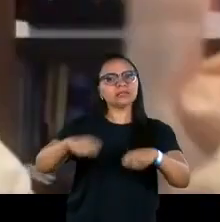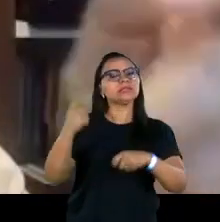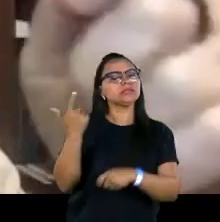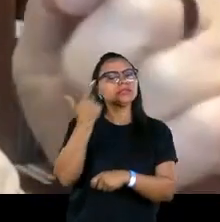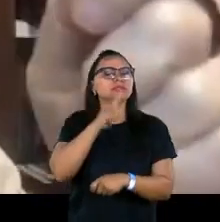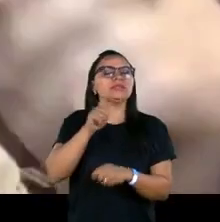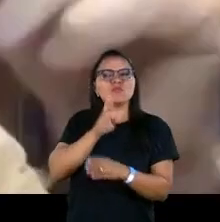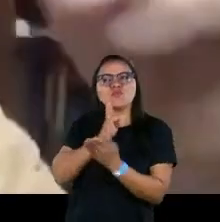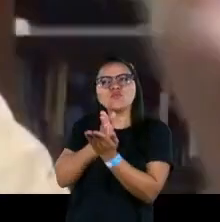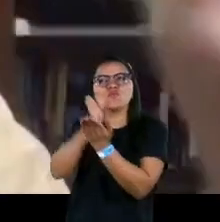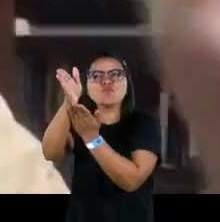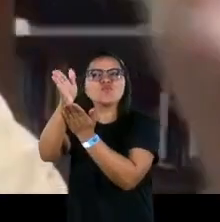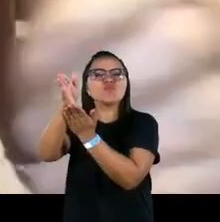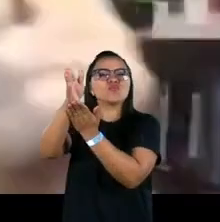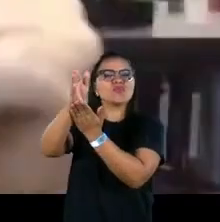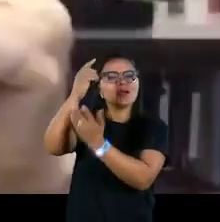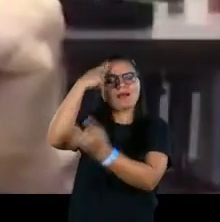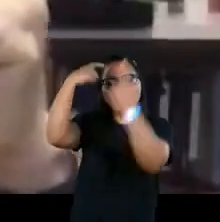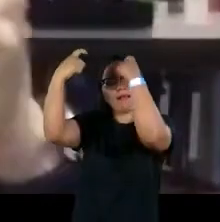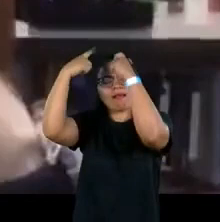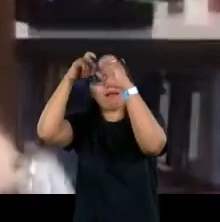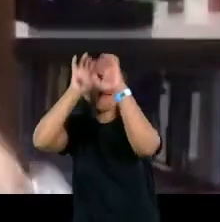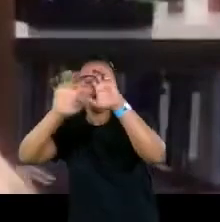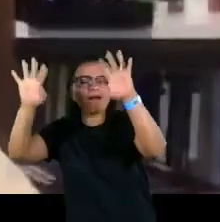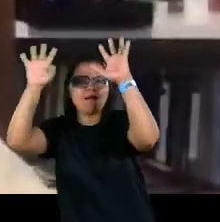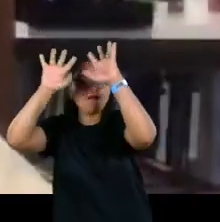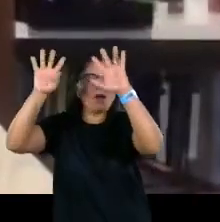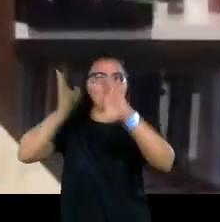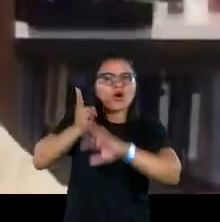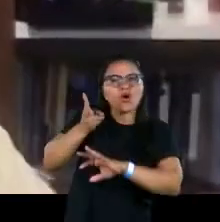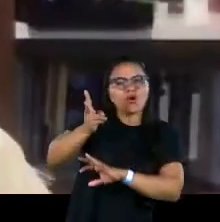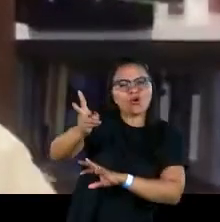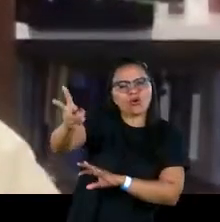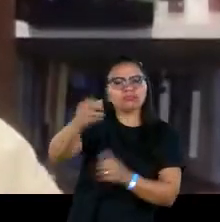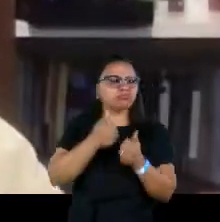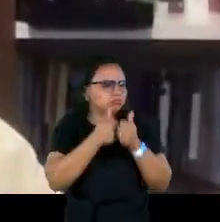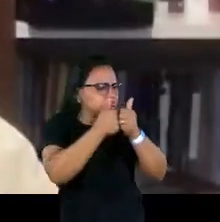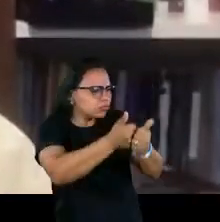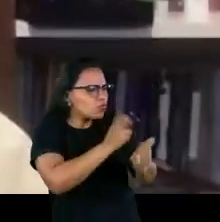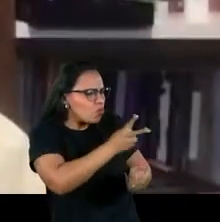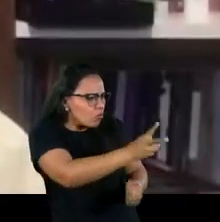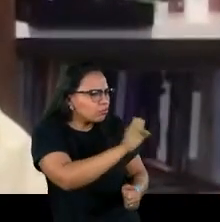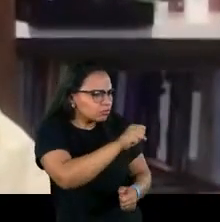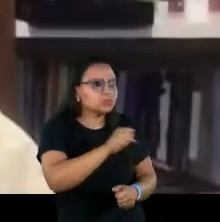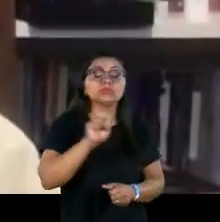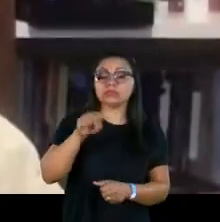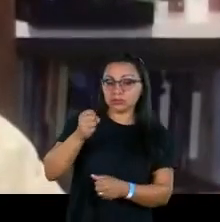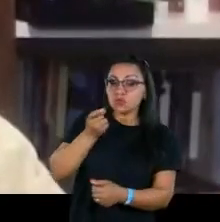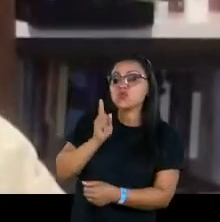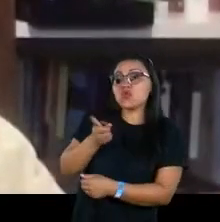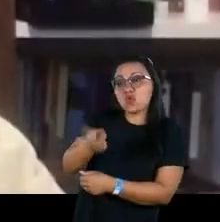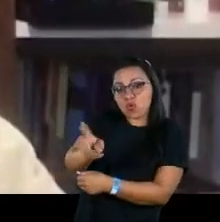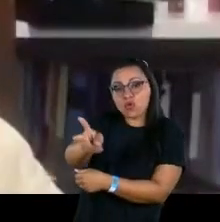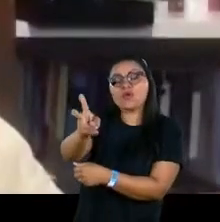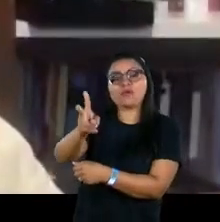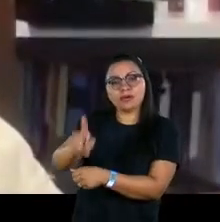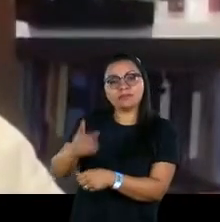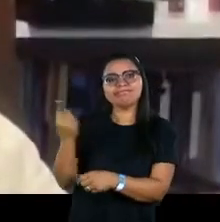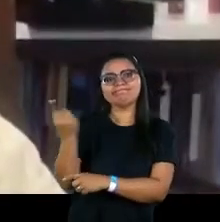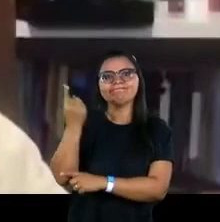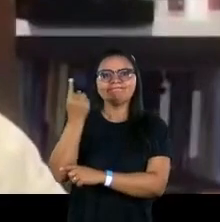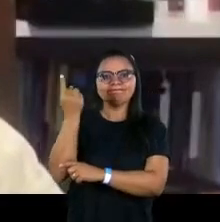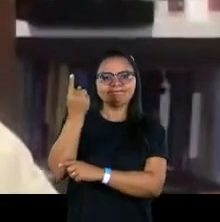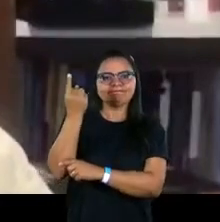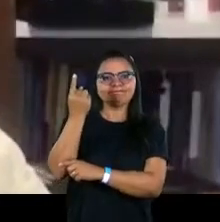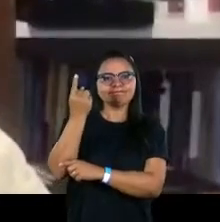possa ter um horizonte, para que a gente possa criar condições. e é interessante continuar seguindo. E o primeiro grande,